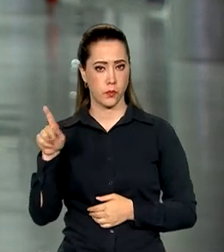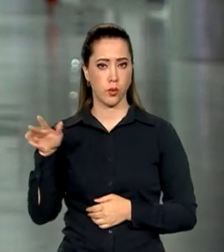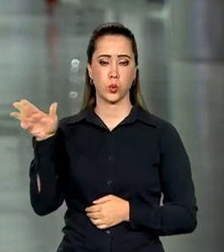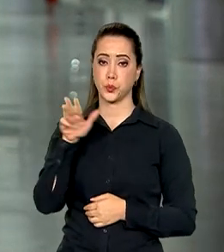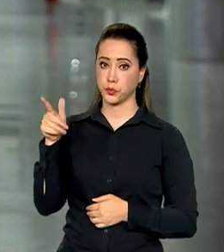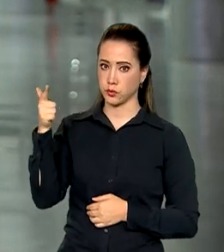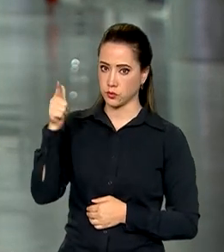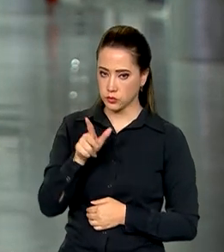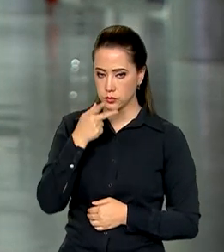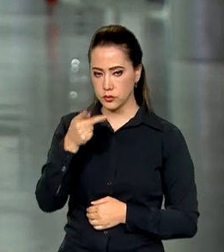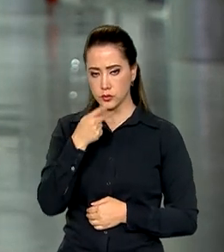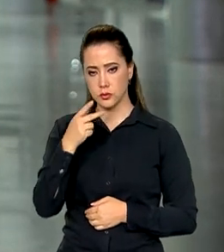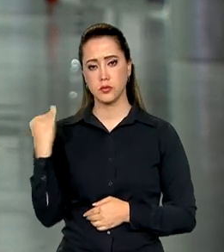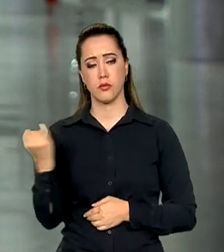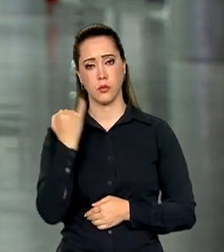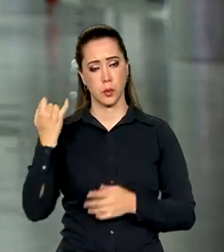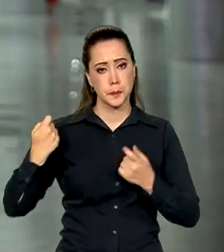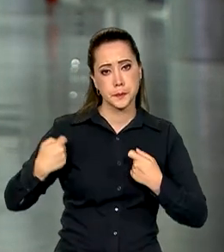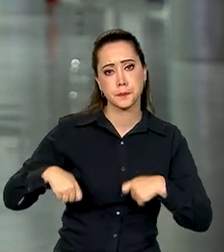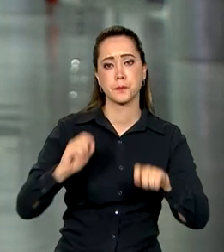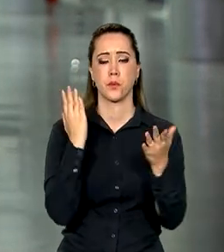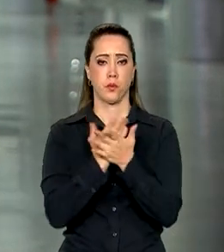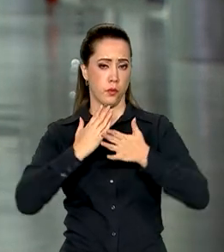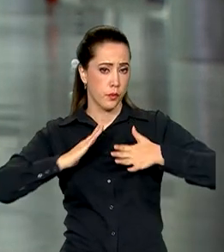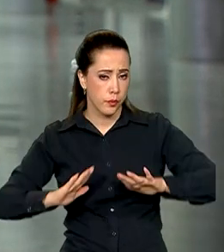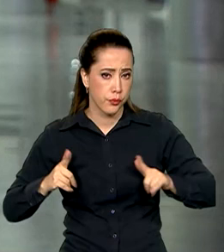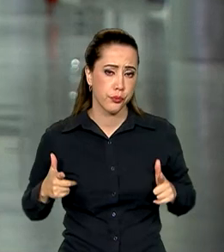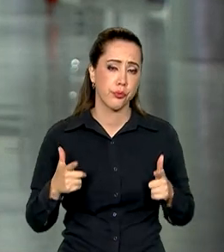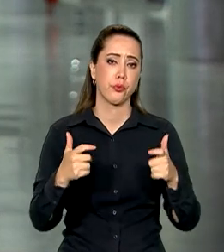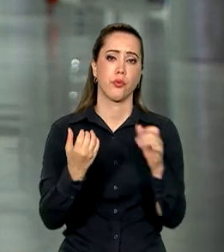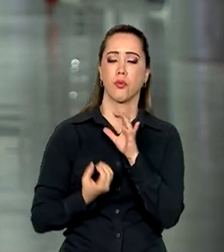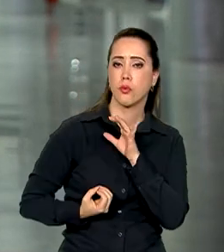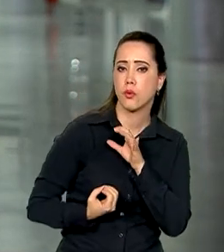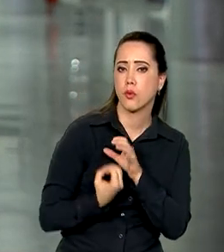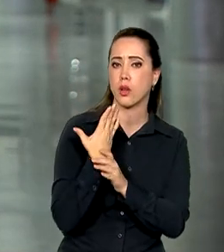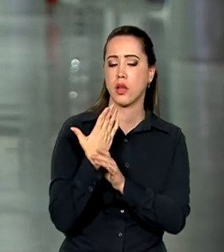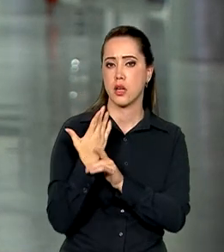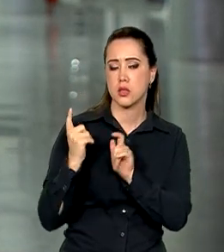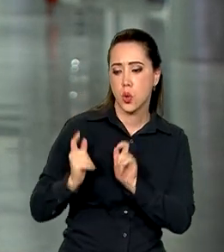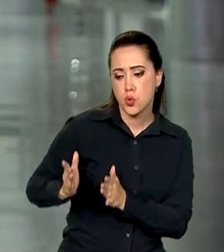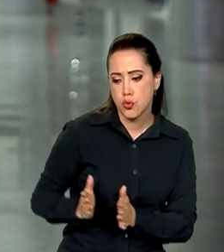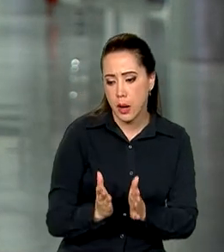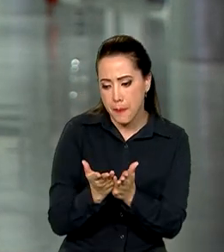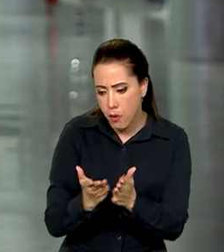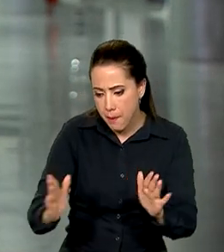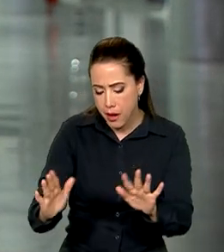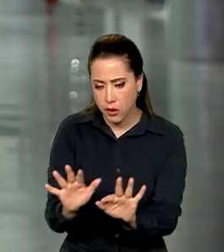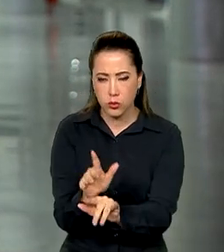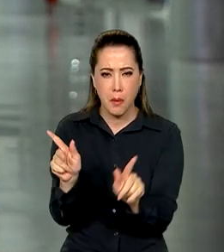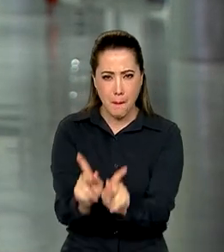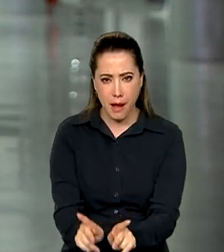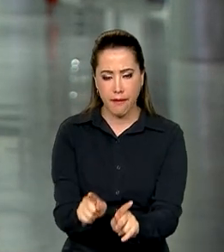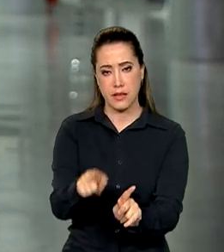voltou a reforçar a necessidade de um cessar-fogo e da criação de um corredor humanitário para que os